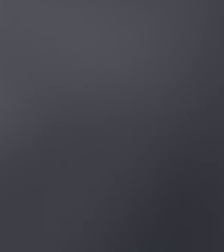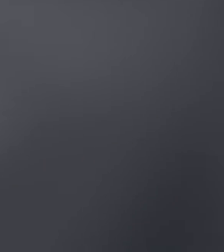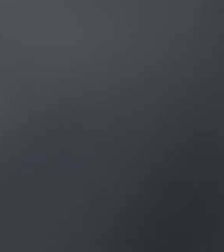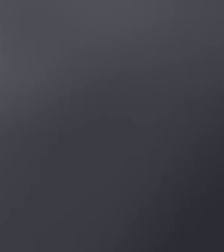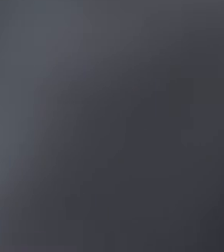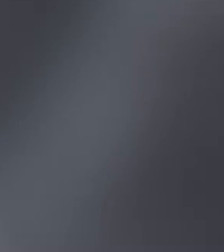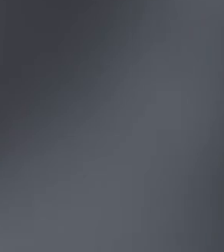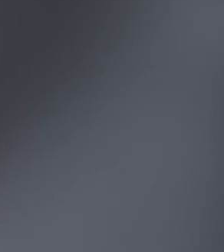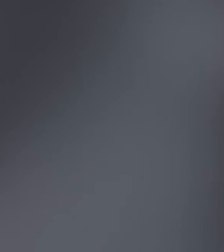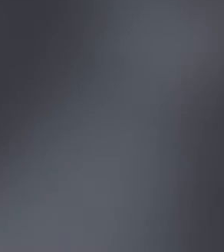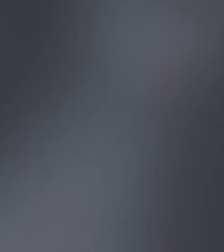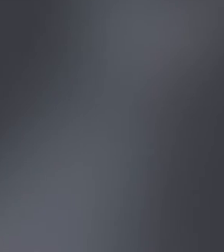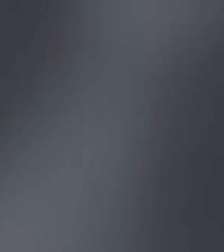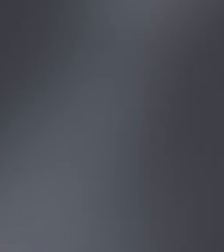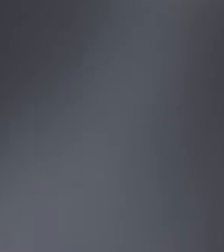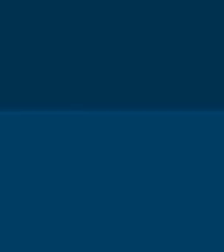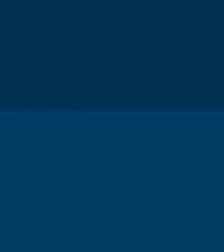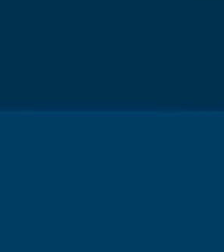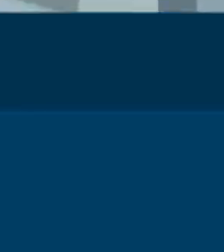Tchau,